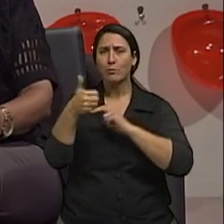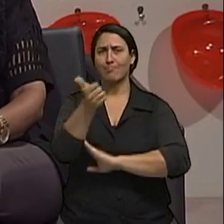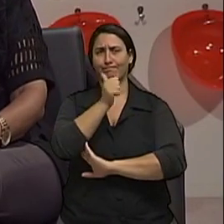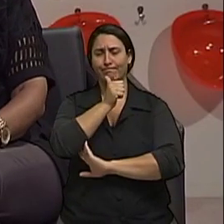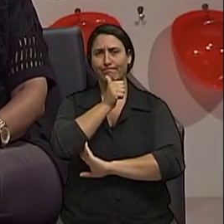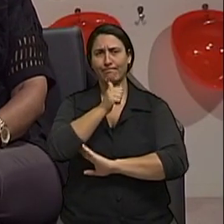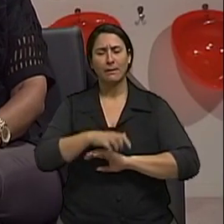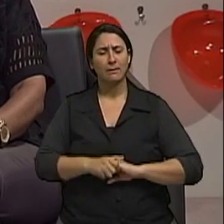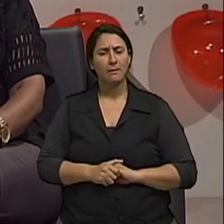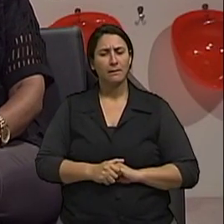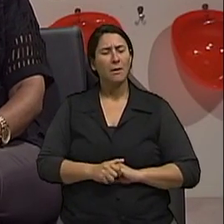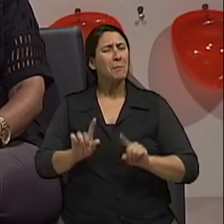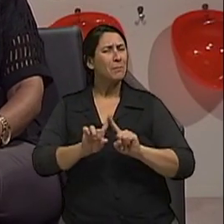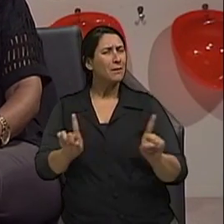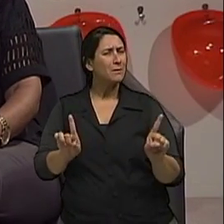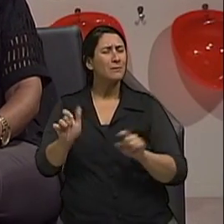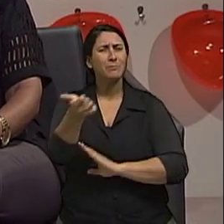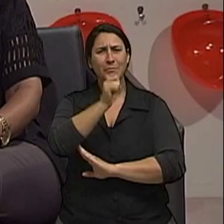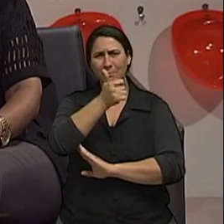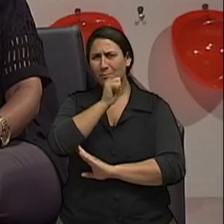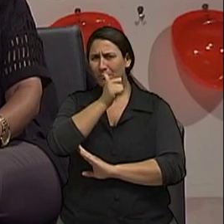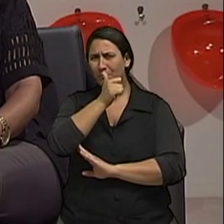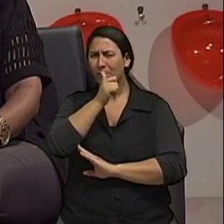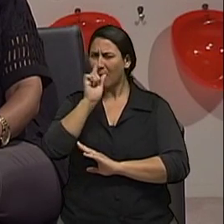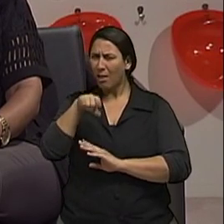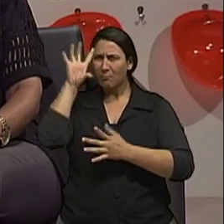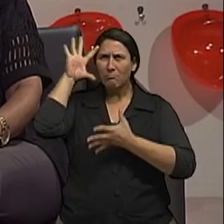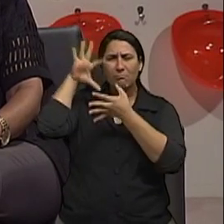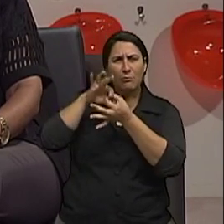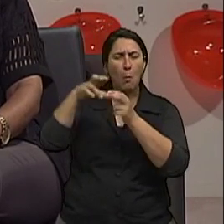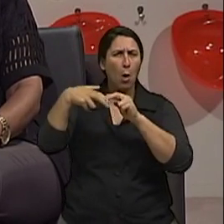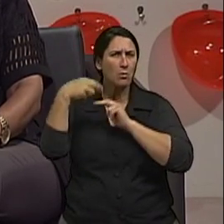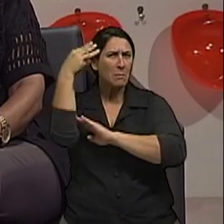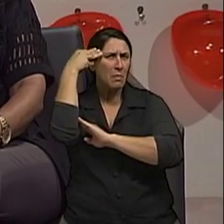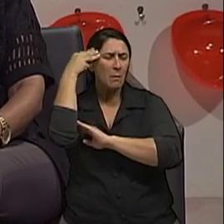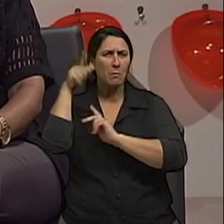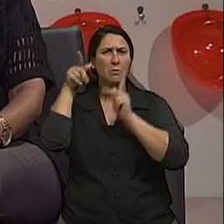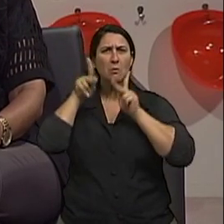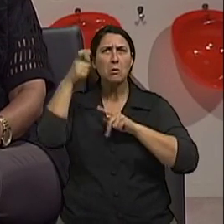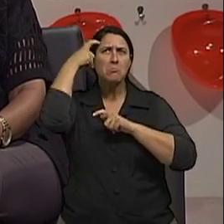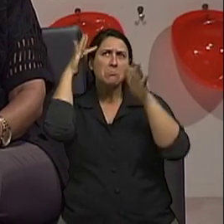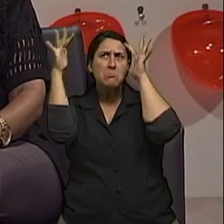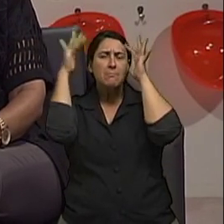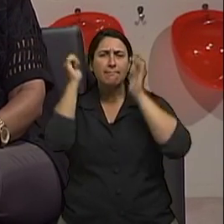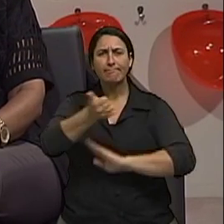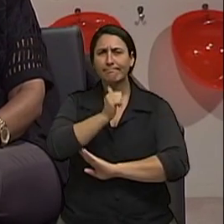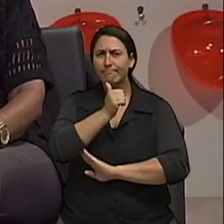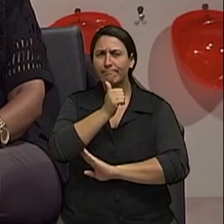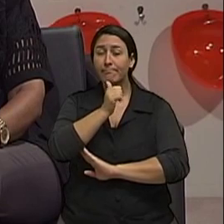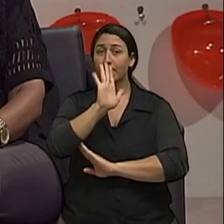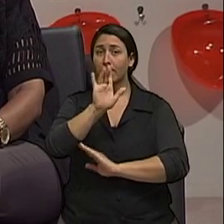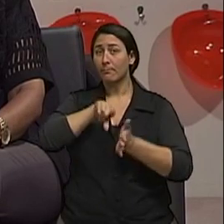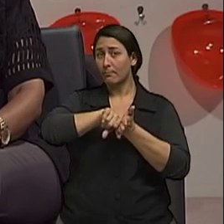Mas será que a bebida alcoólica não é uma aliada da saúde mental? Será? Nós a gente vai ficar sabendo. Segundo uma pesquisa realizada pelo